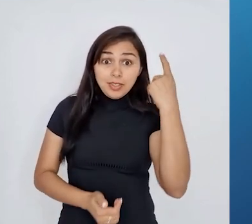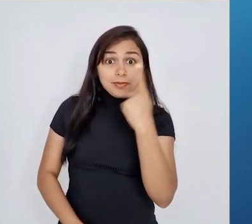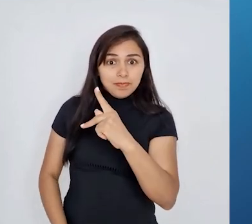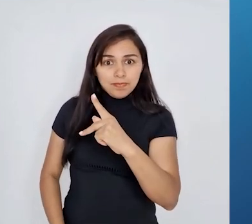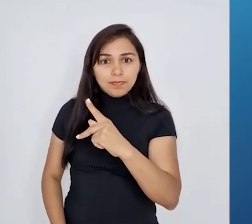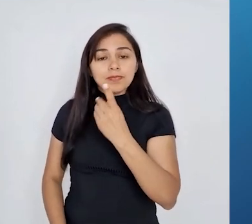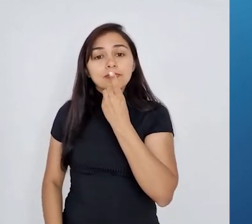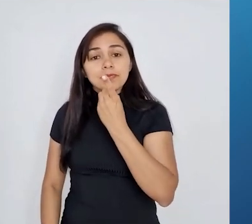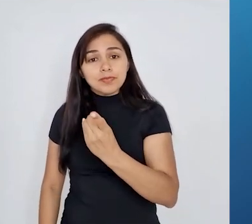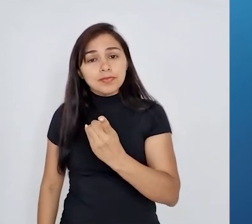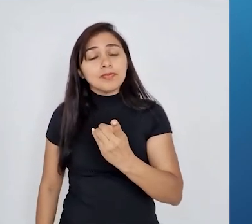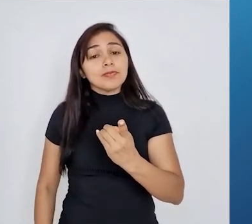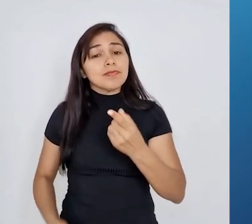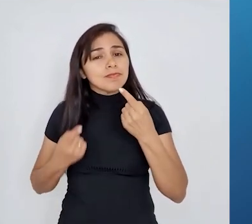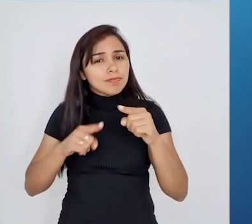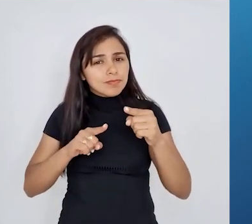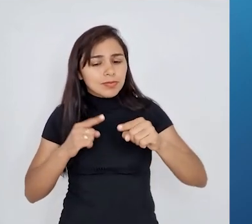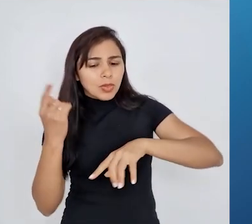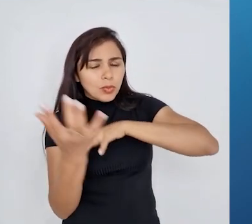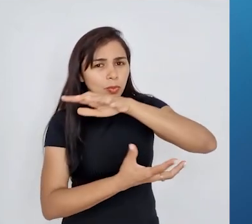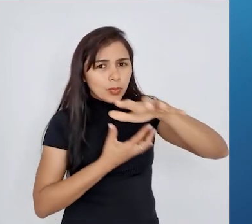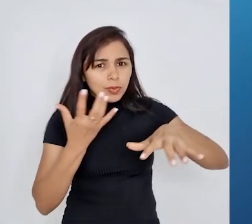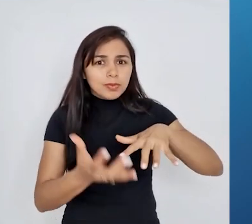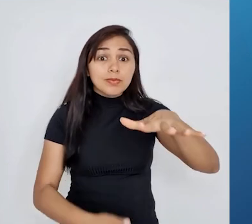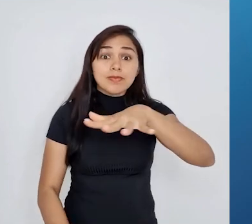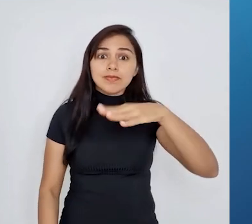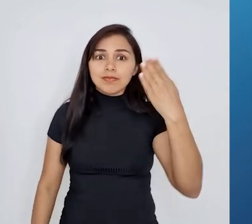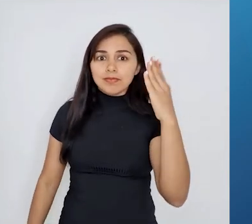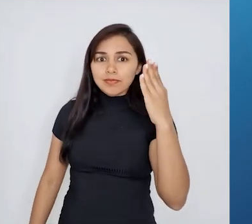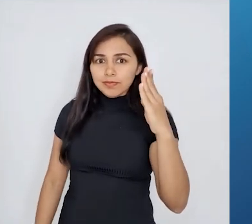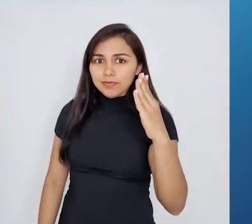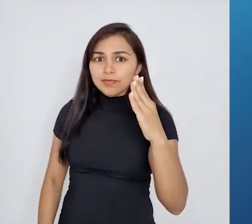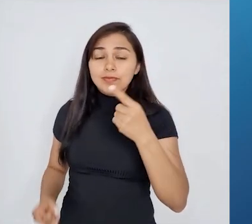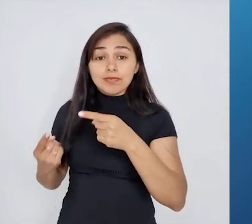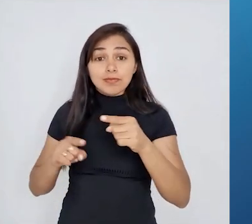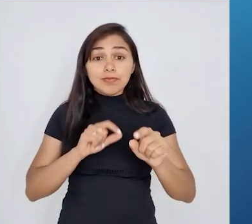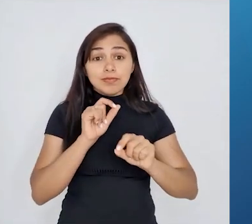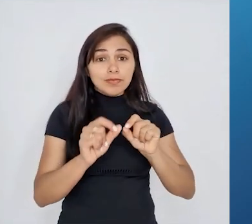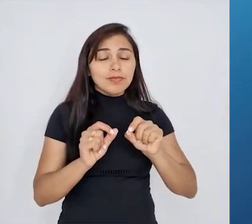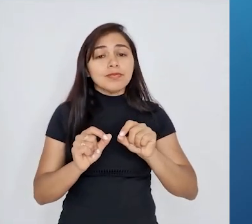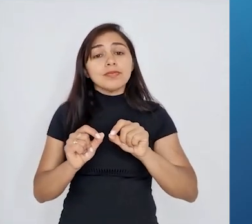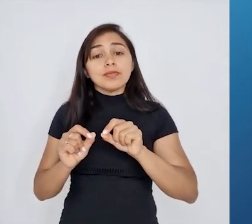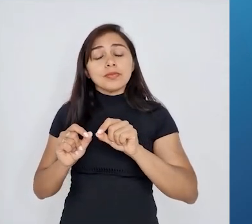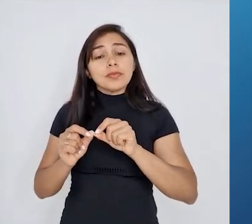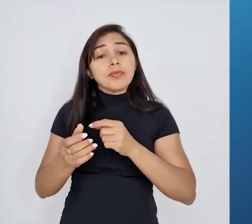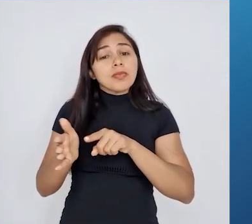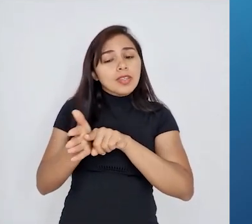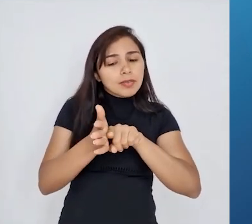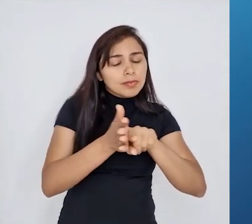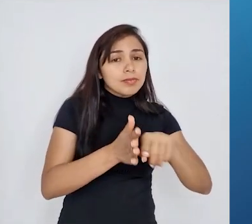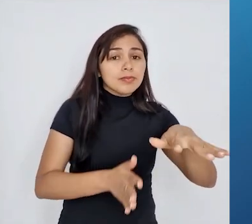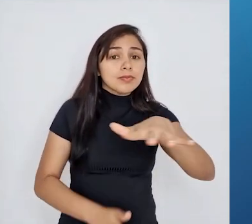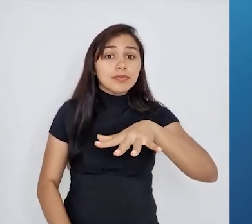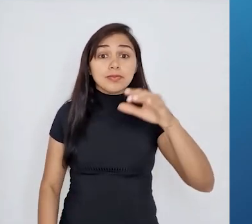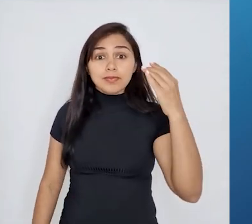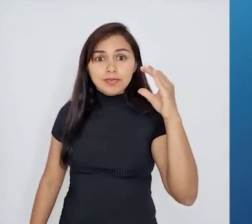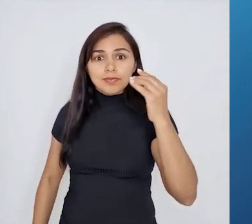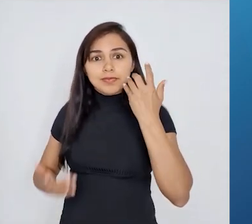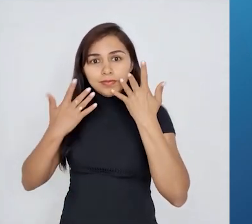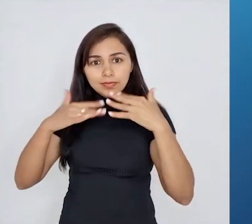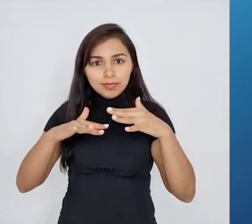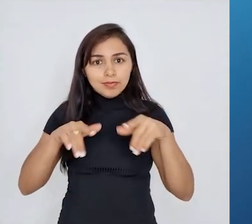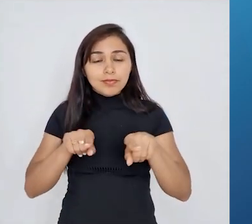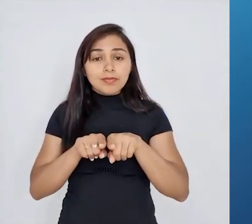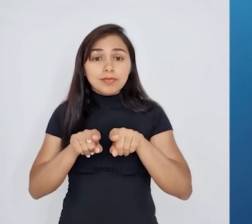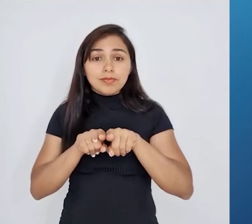biologia e tiveram profundas implicações nas ciências naturais, na filosofia e até mesmo na compreensão da